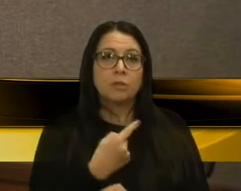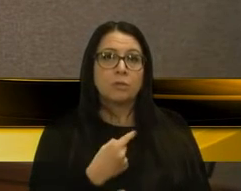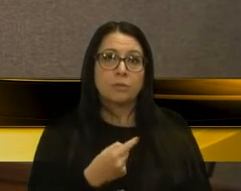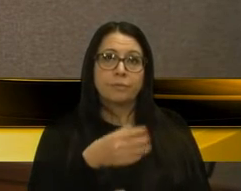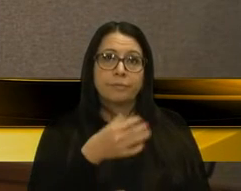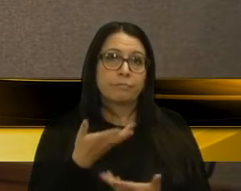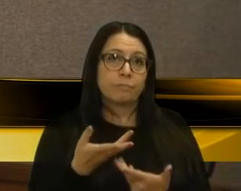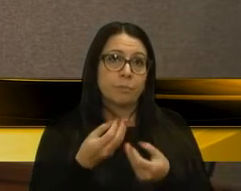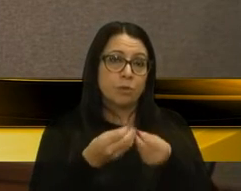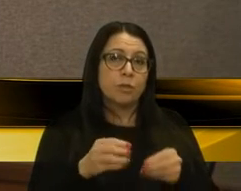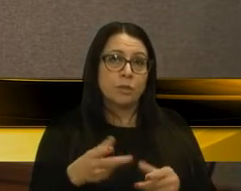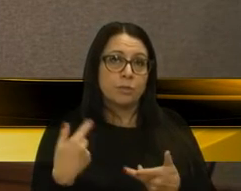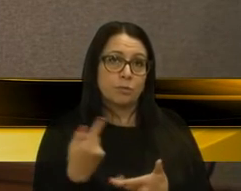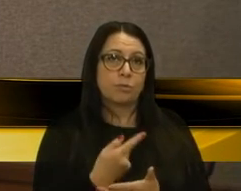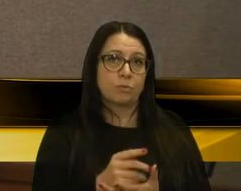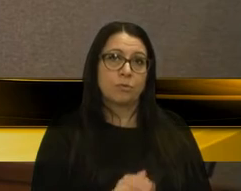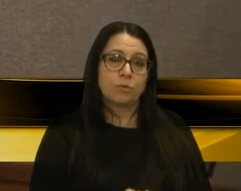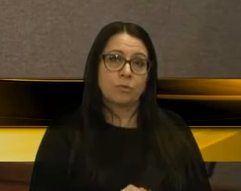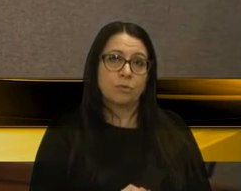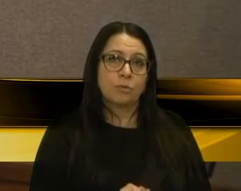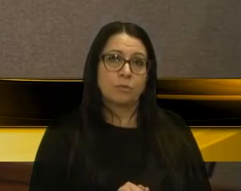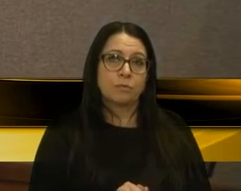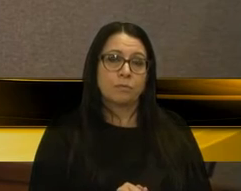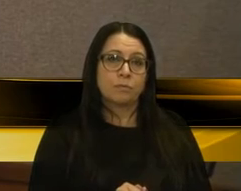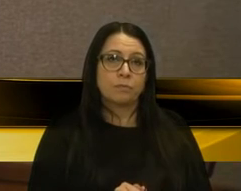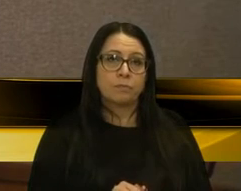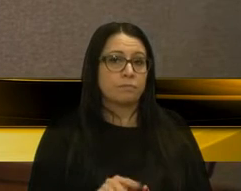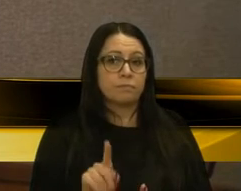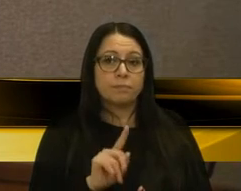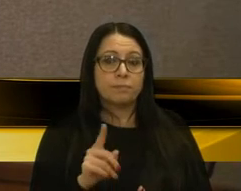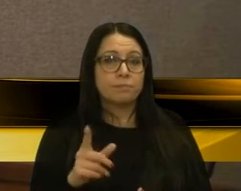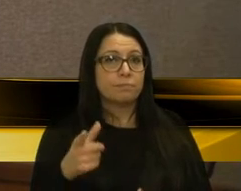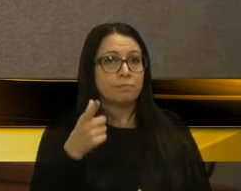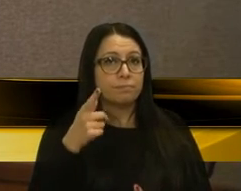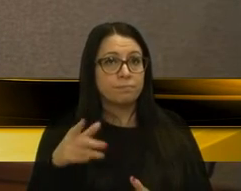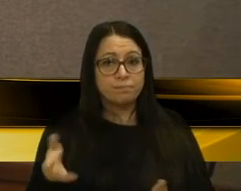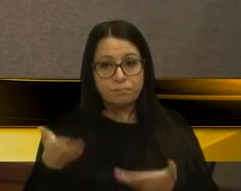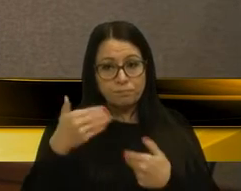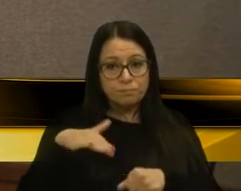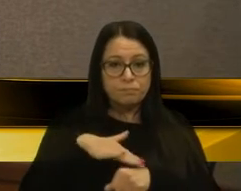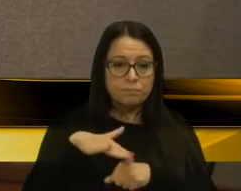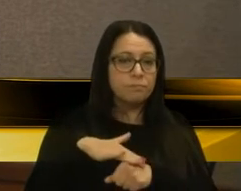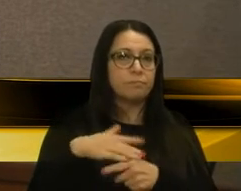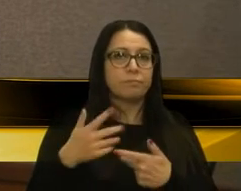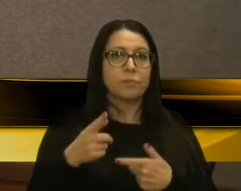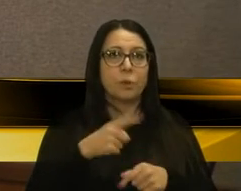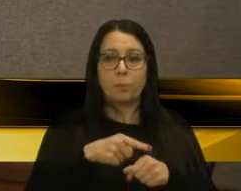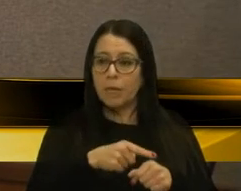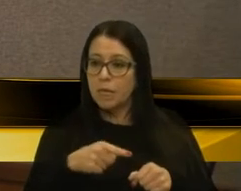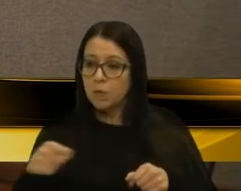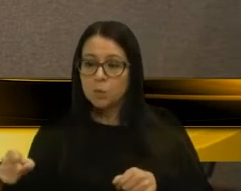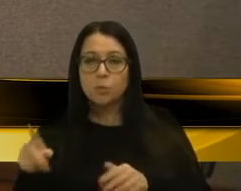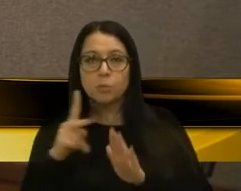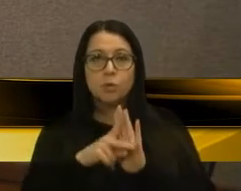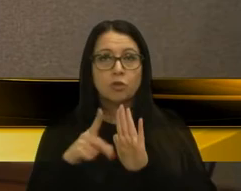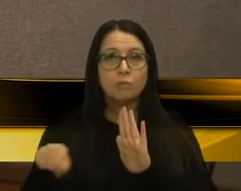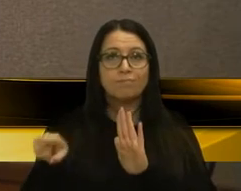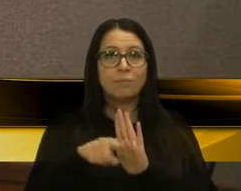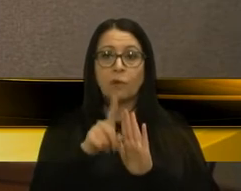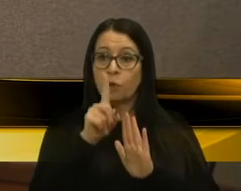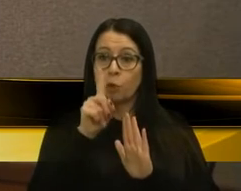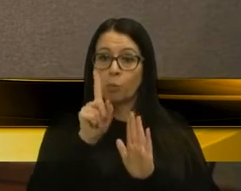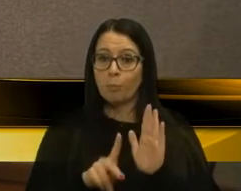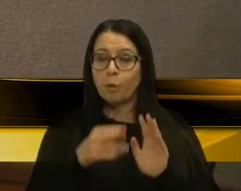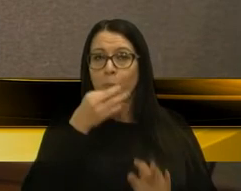Não recebe, não ouve. Durante todo esse período que o projeto tramitou, não veio uma sugestão de parte